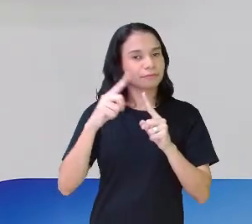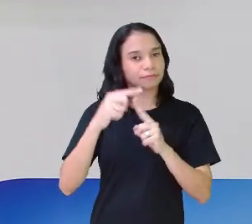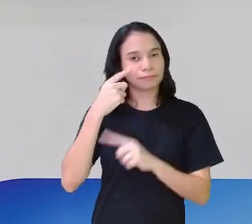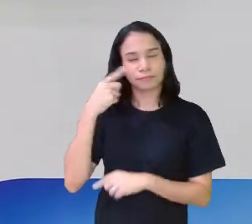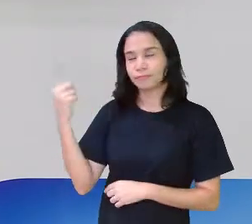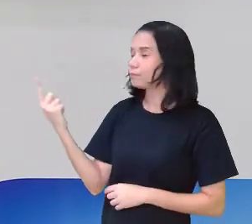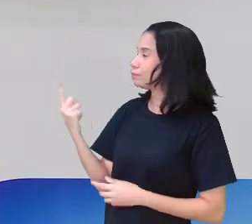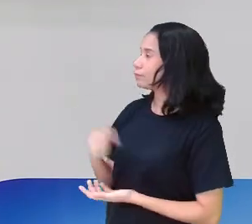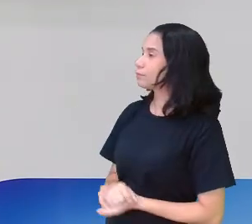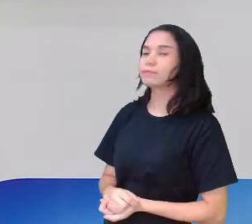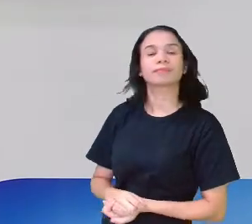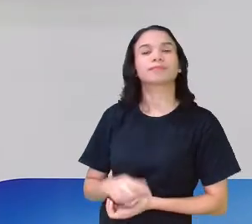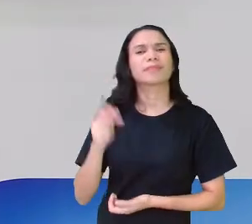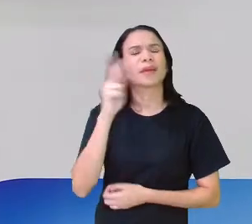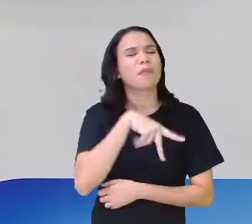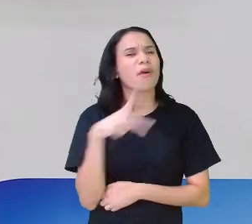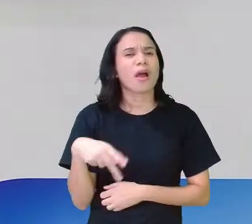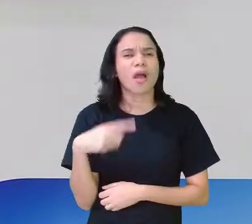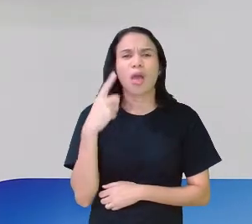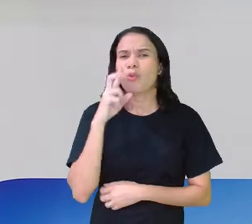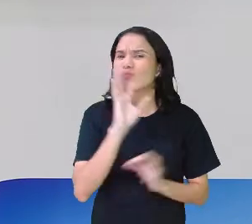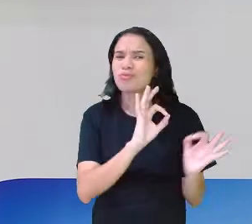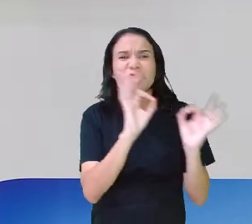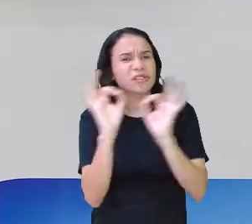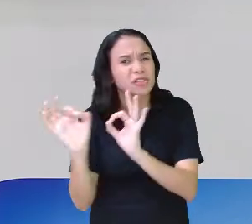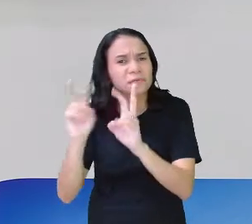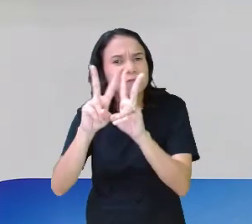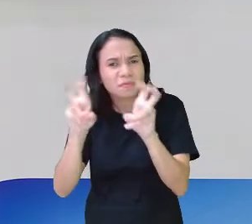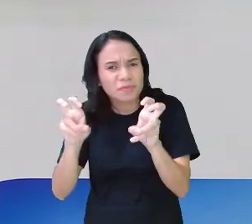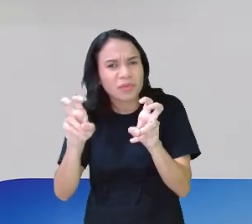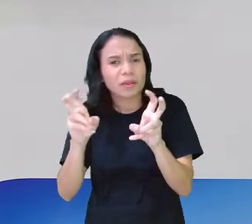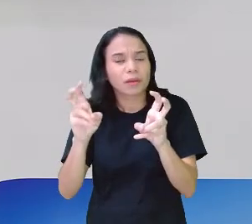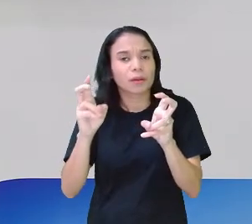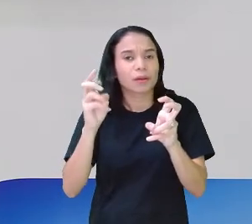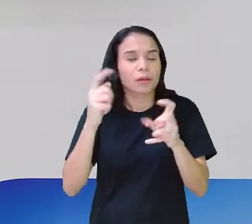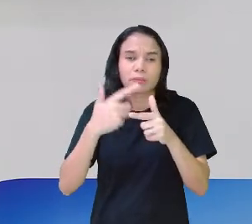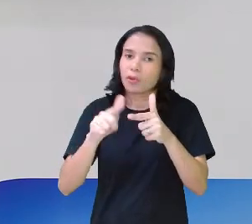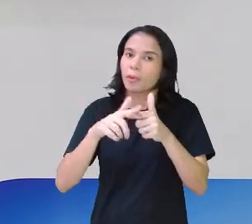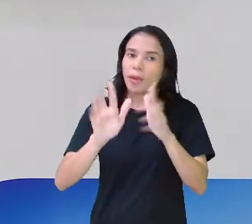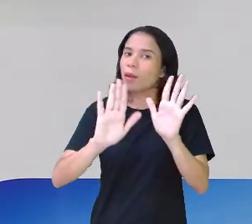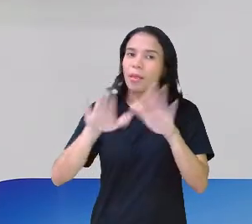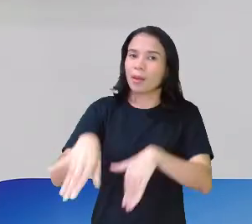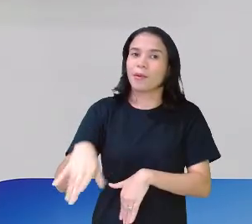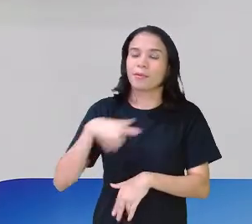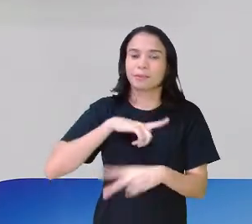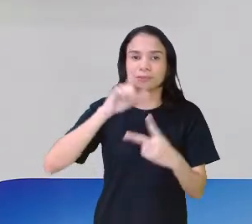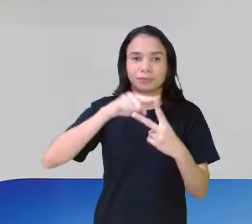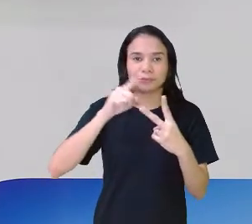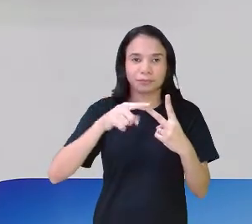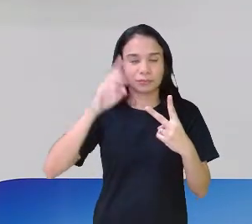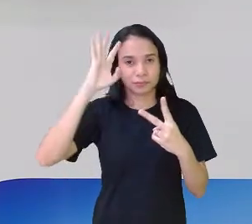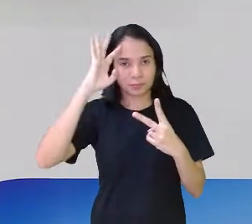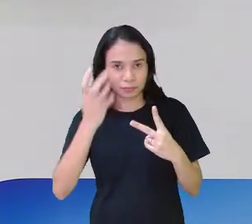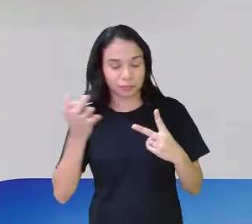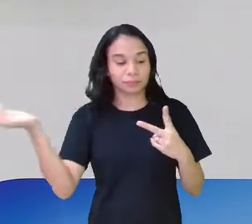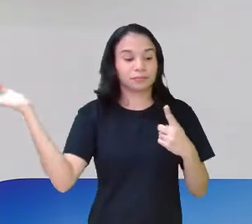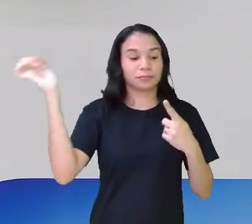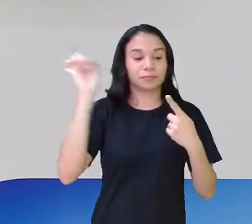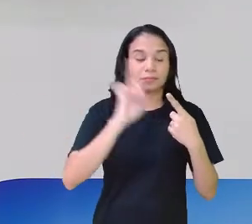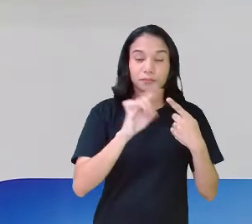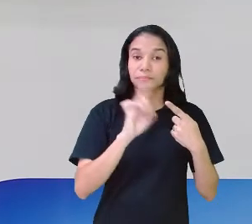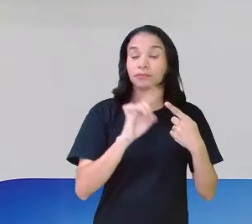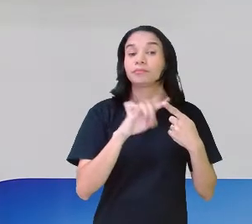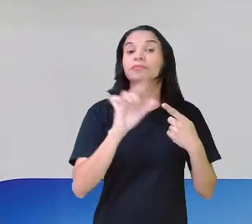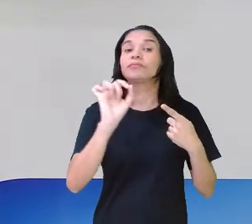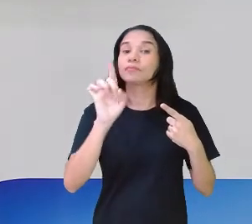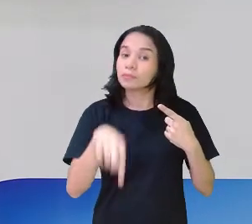atividade. Professora, eu não assisti a aula sobre isso. E agora? Não tem problema. Temos duas soluções. Duas soluções, perdão. A